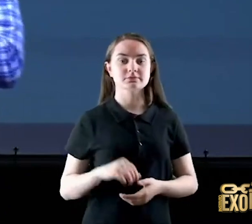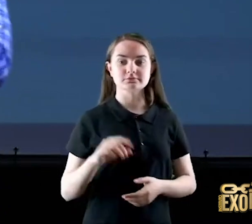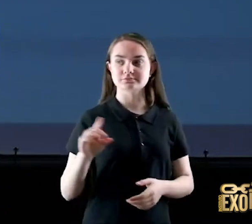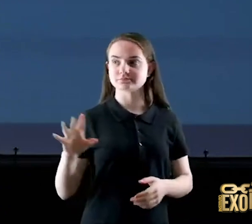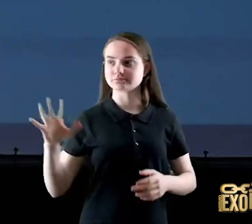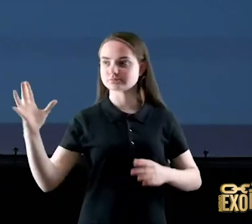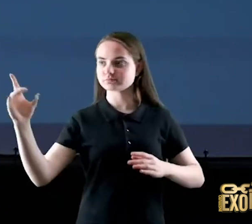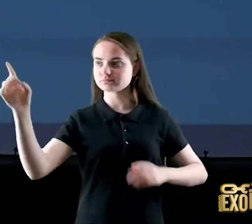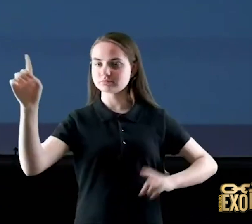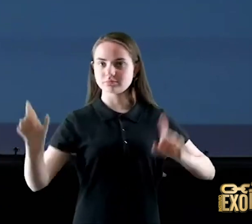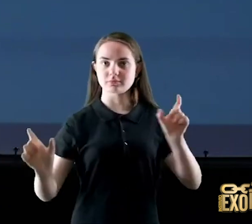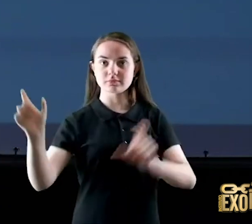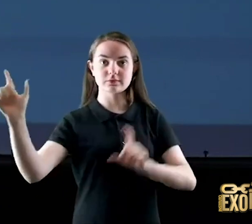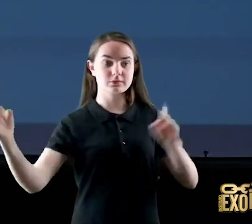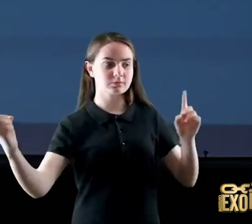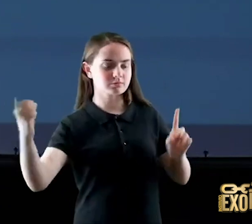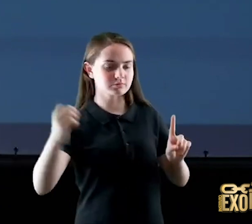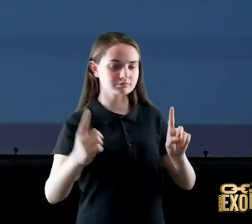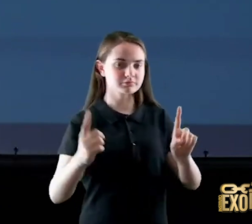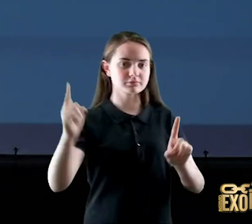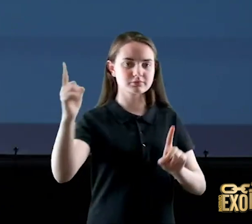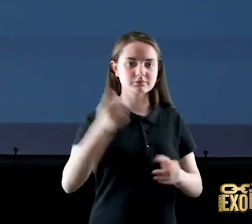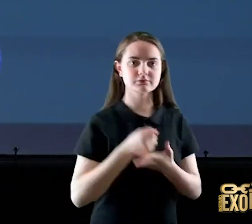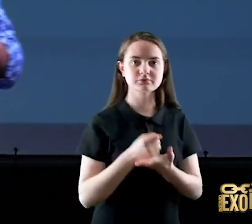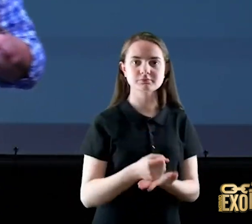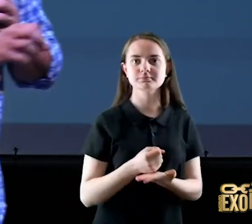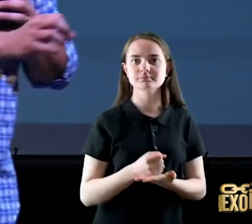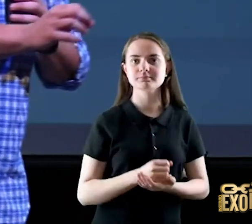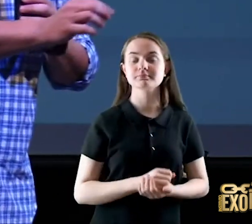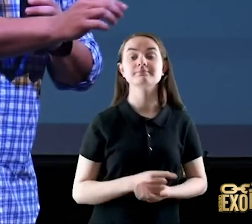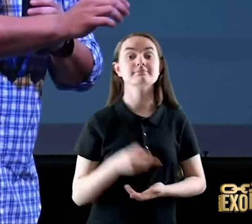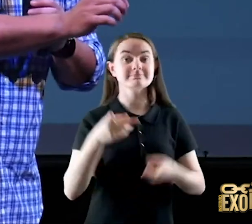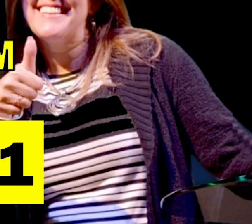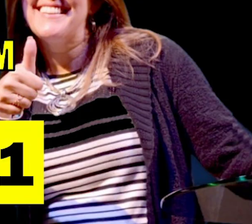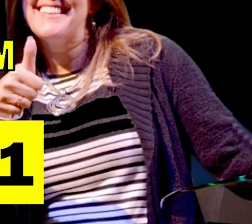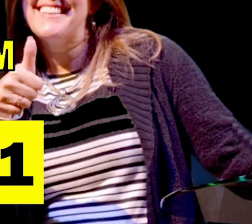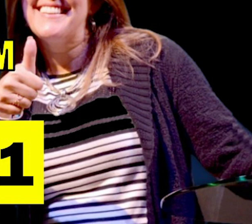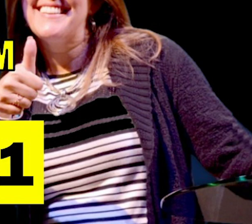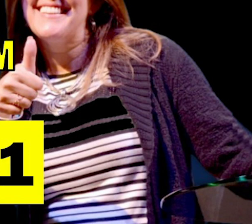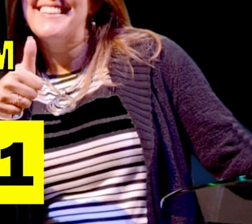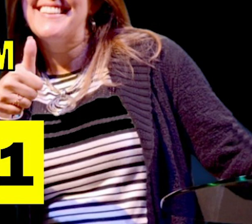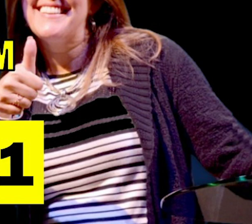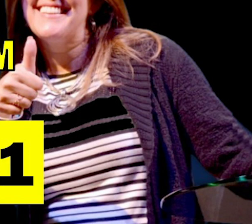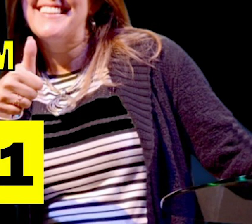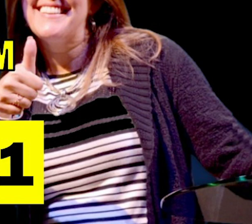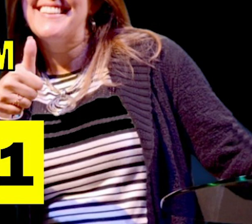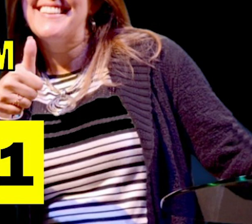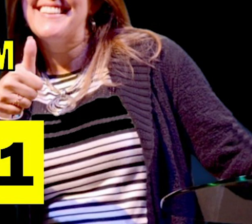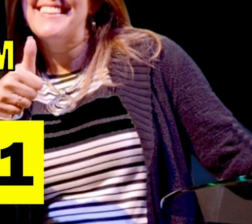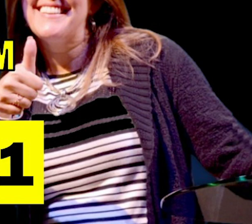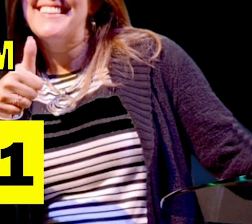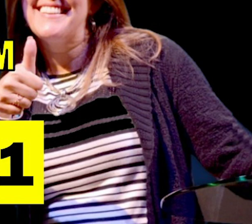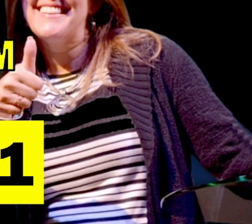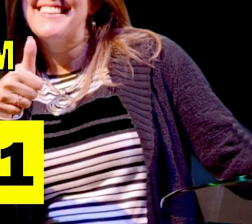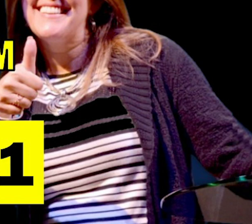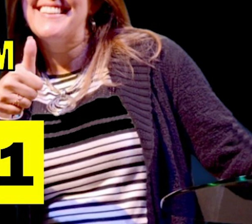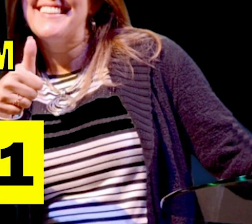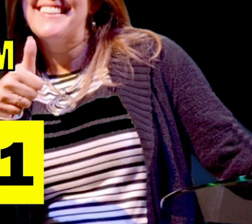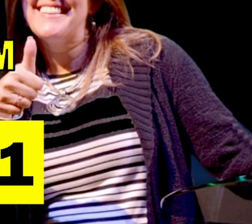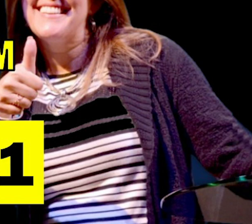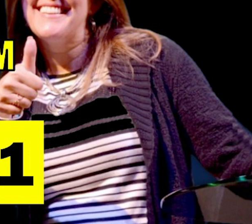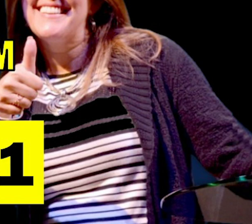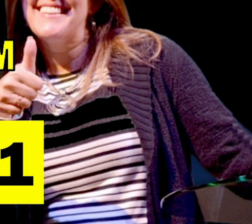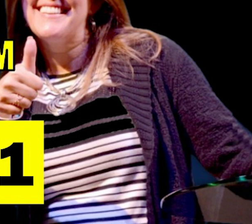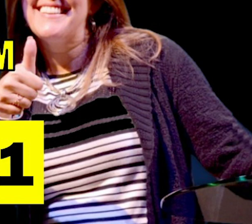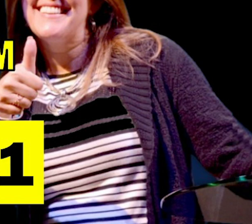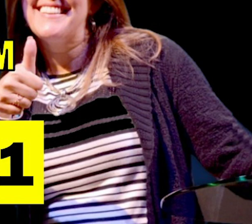chegaram pegaram ele e aí você vê a maneira como Deus ele de uma maneira